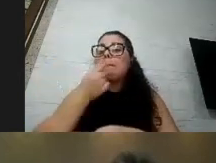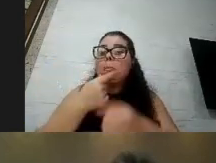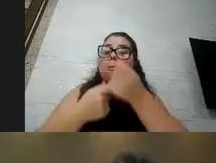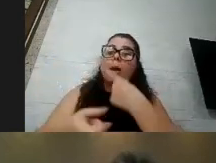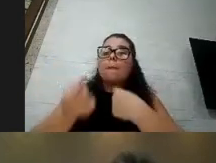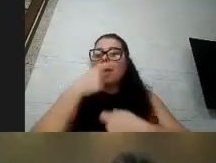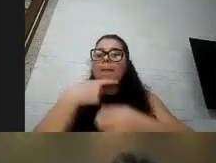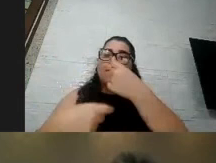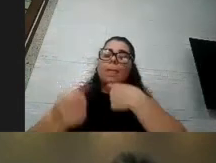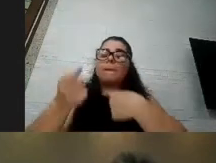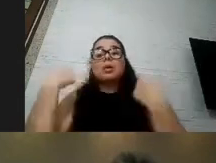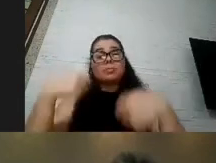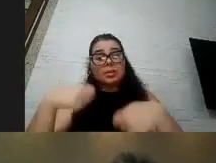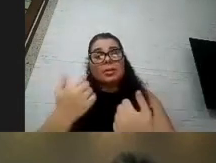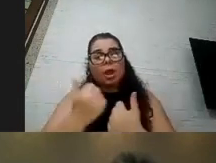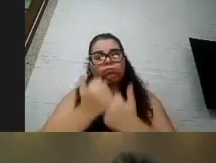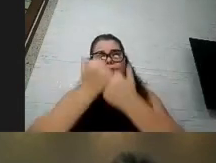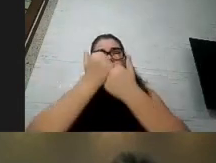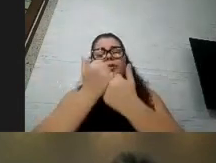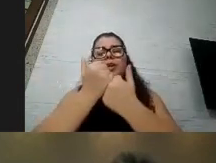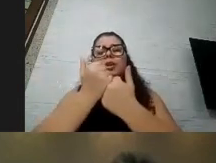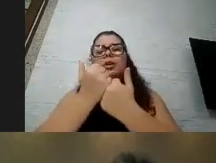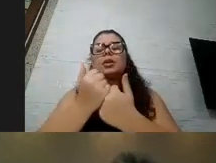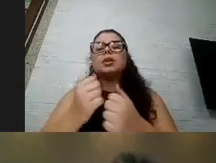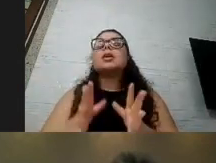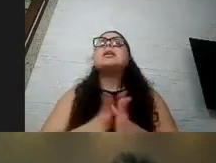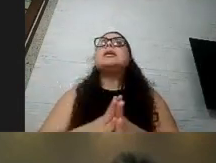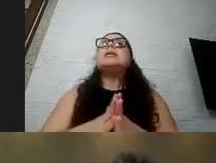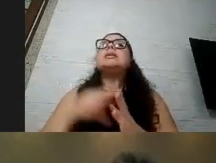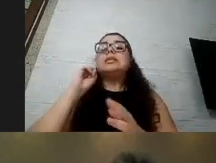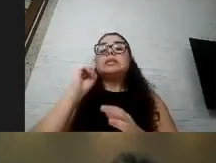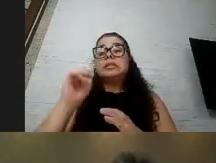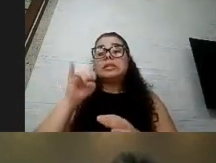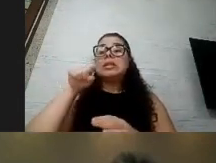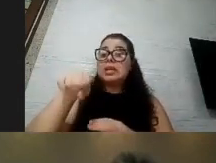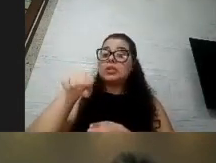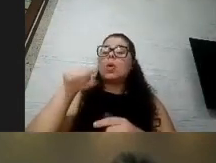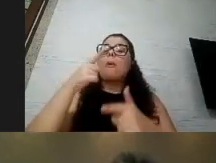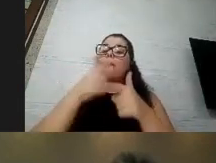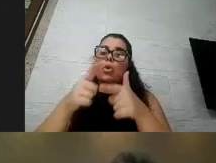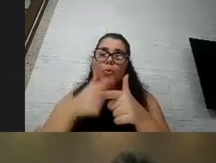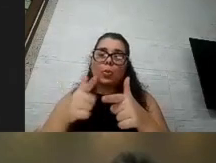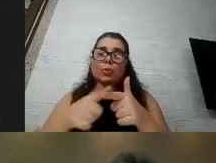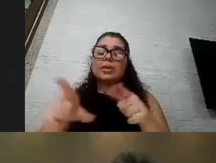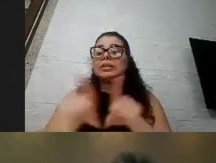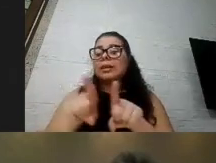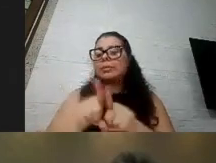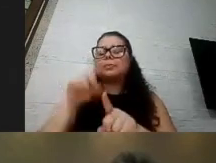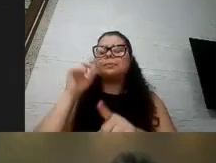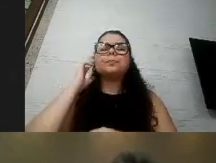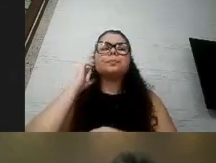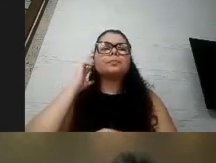suplemento como é que ela vê isso e até esse aspecto pelas